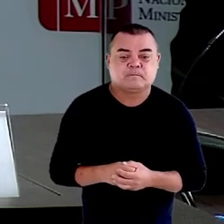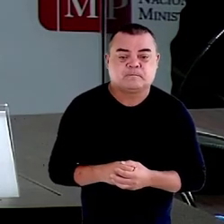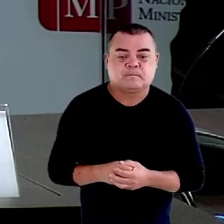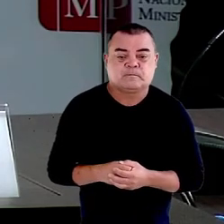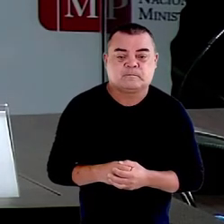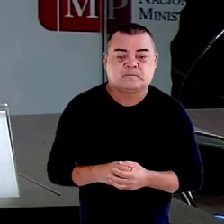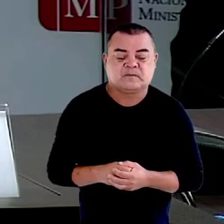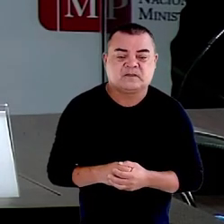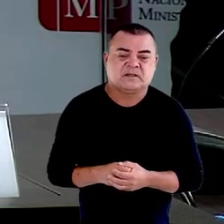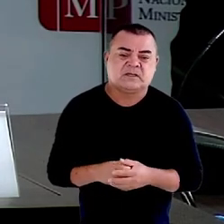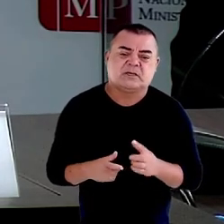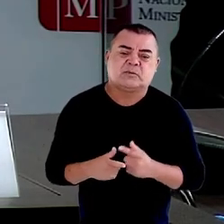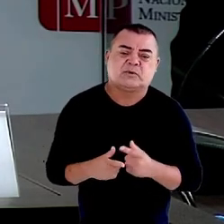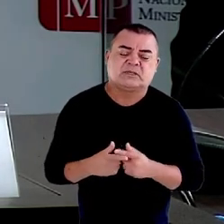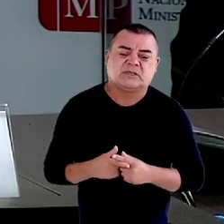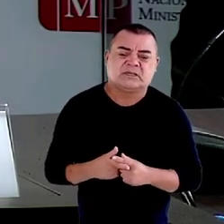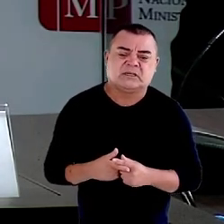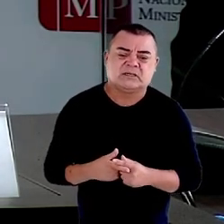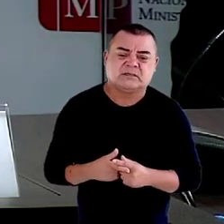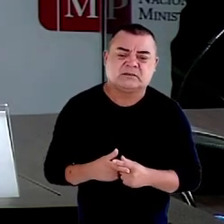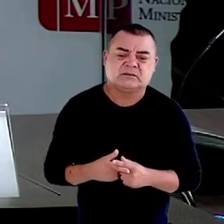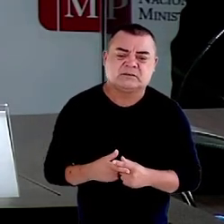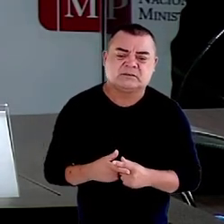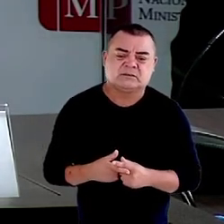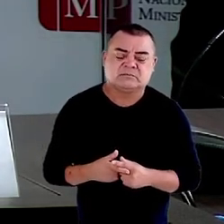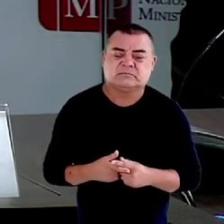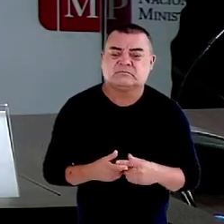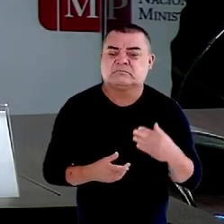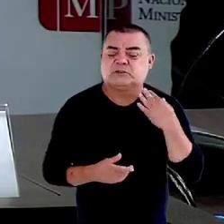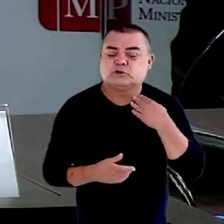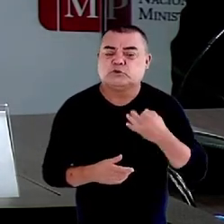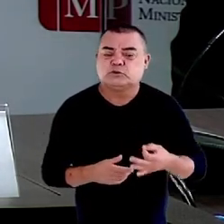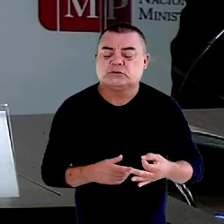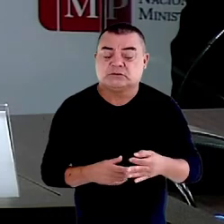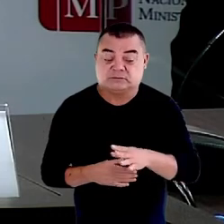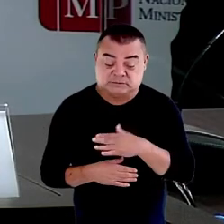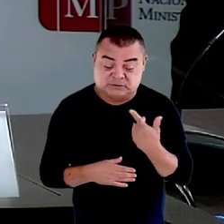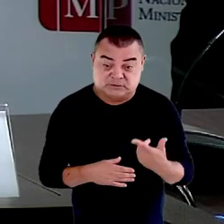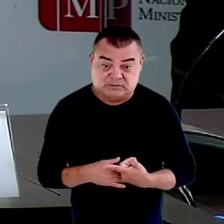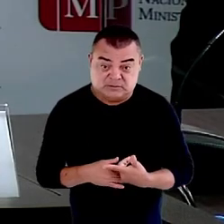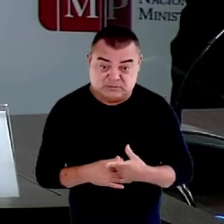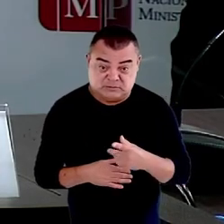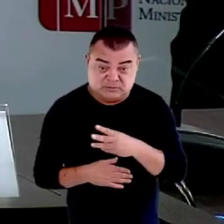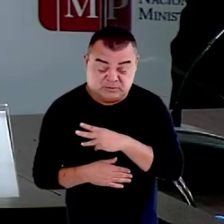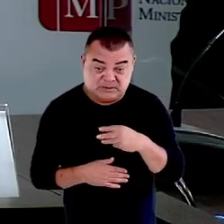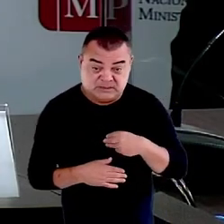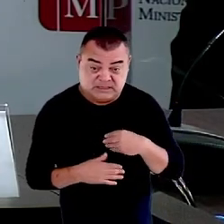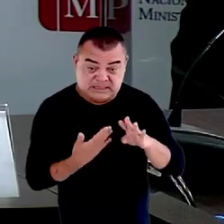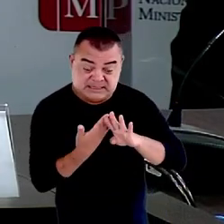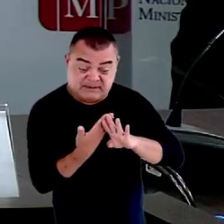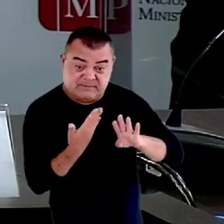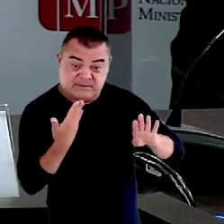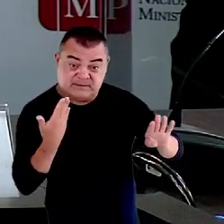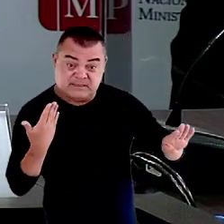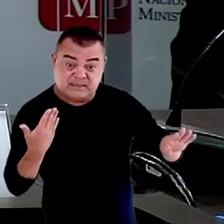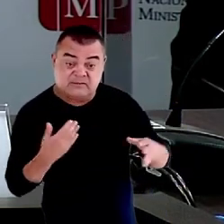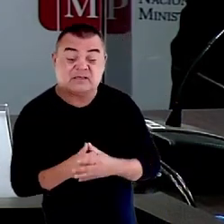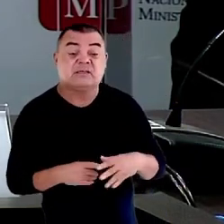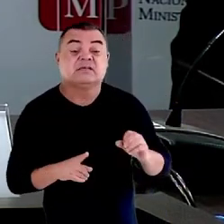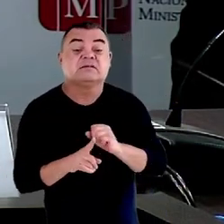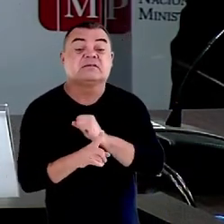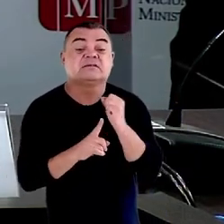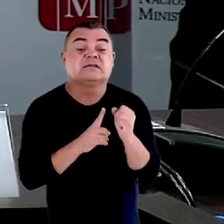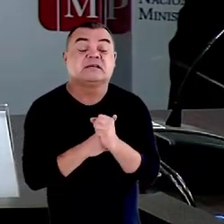porque tanto os juízes quanto os membros do Ministério Público, a meu juízo, se afastaram muito da sociedade.